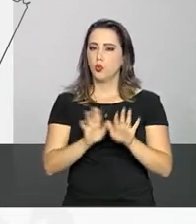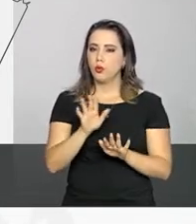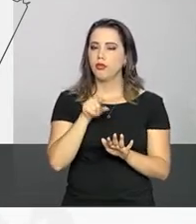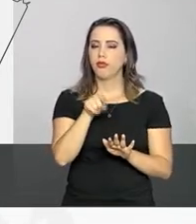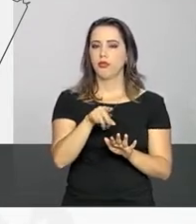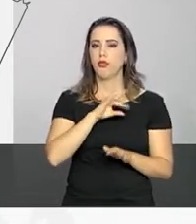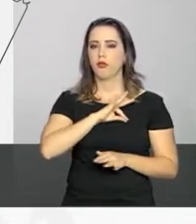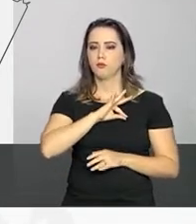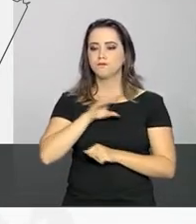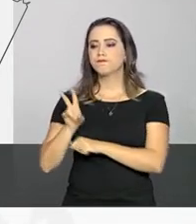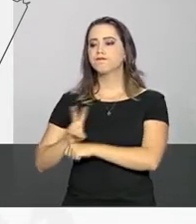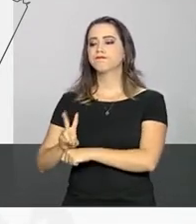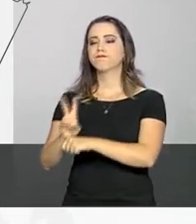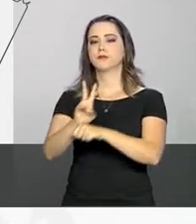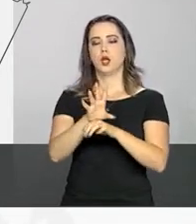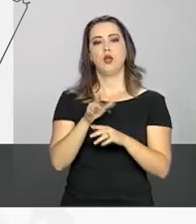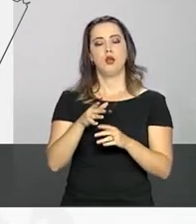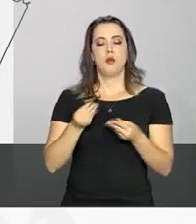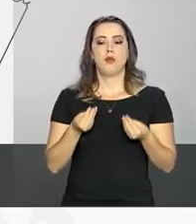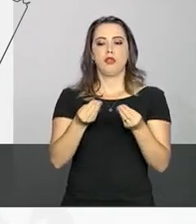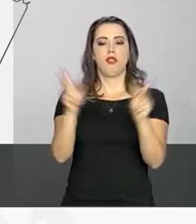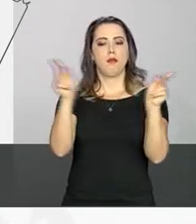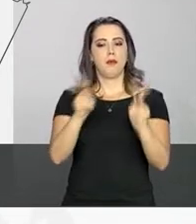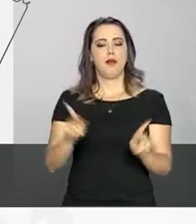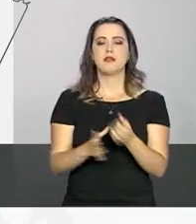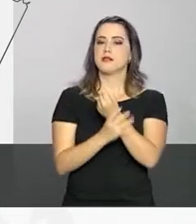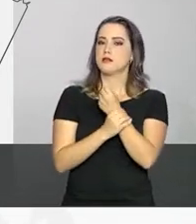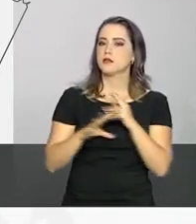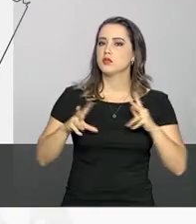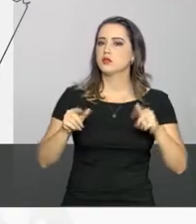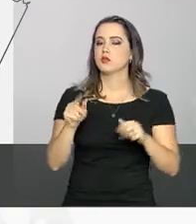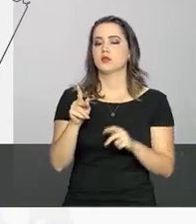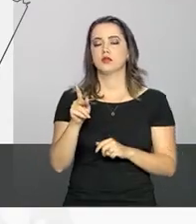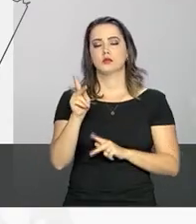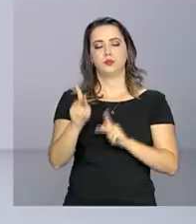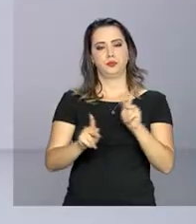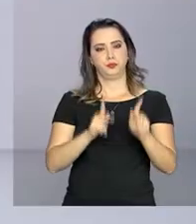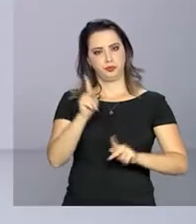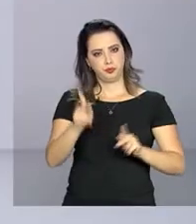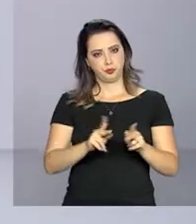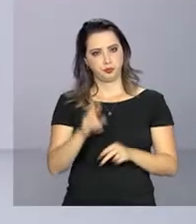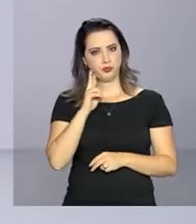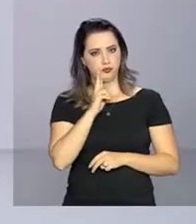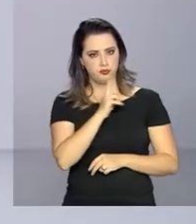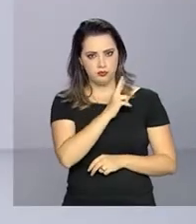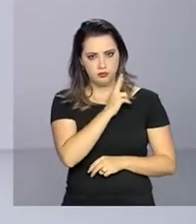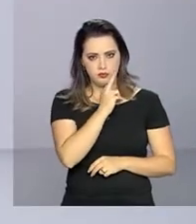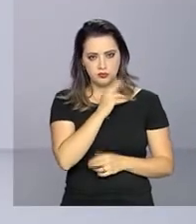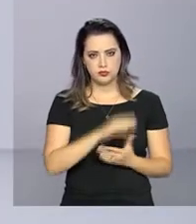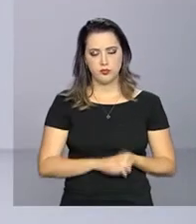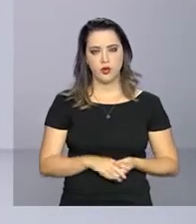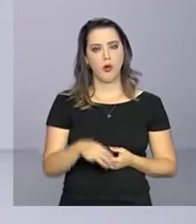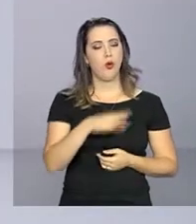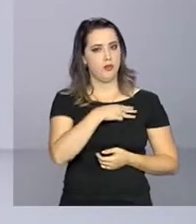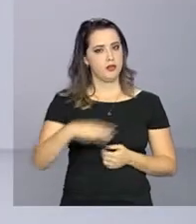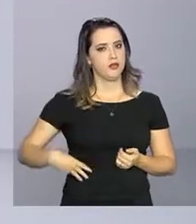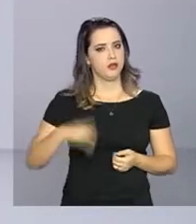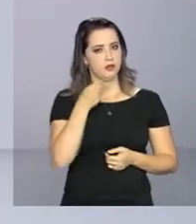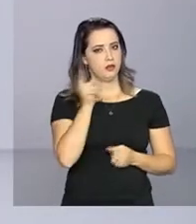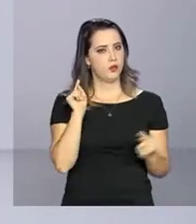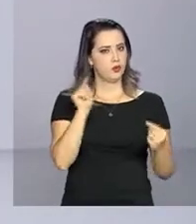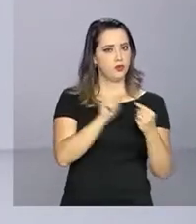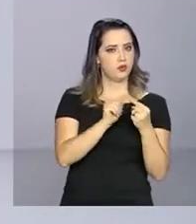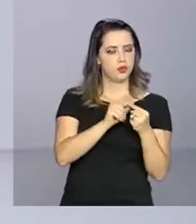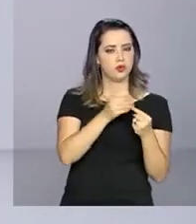policiamento ostensivo para manter a paz e a segurança para todo o povo de Roraima. O ministro disse que uma das metas do